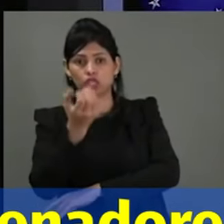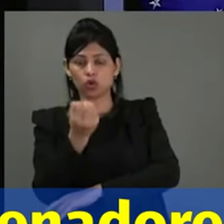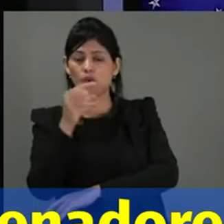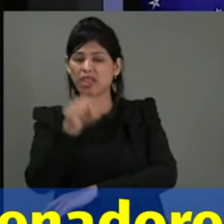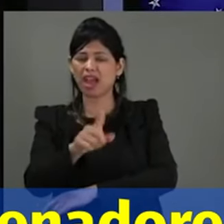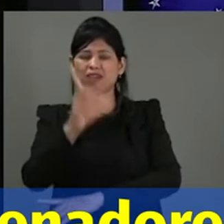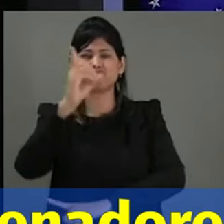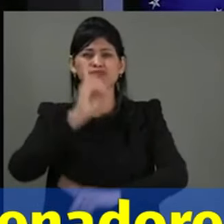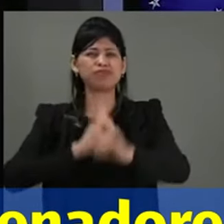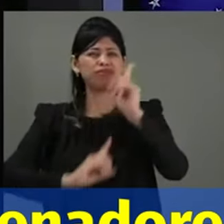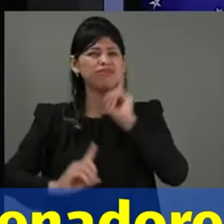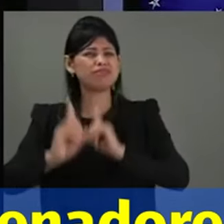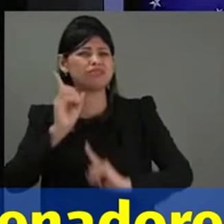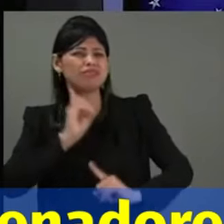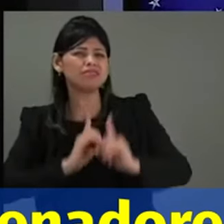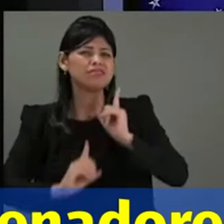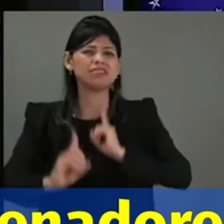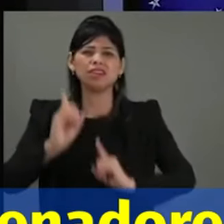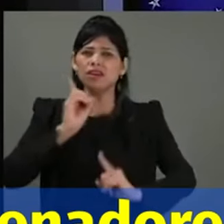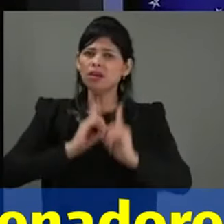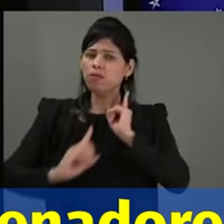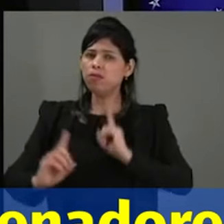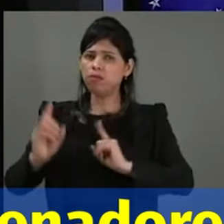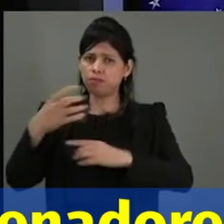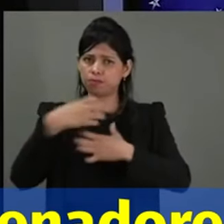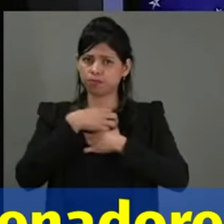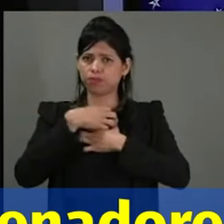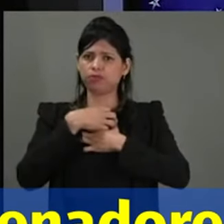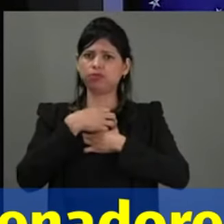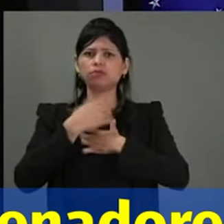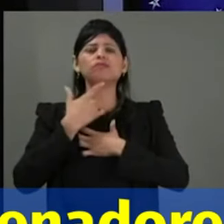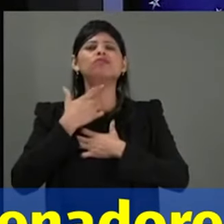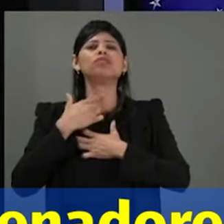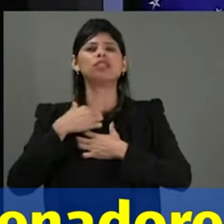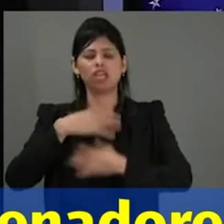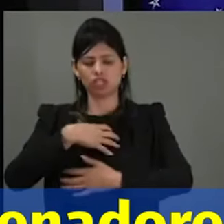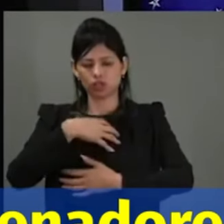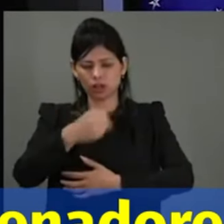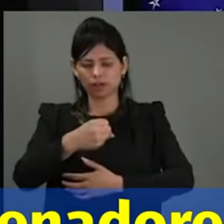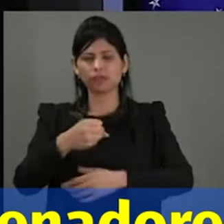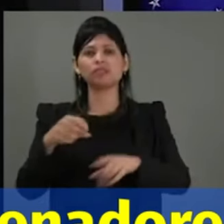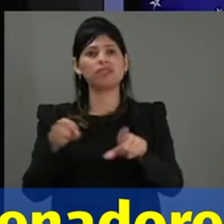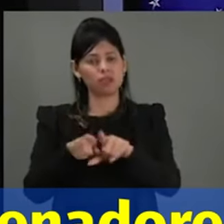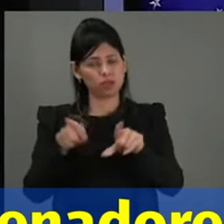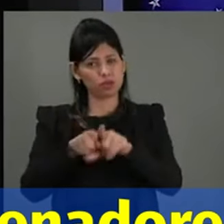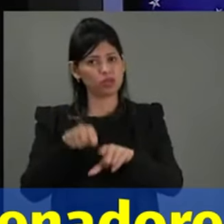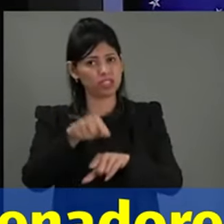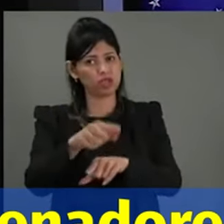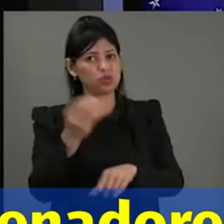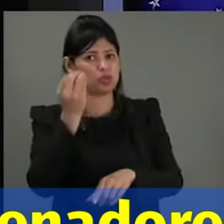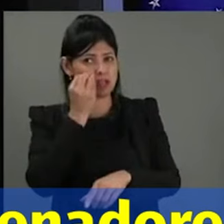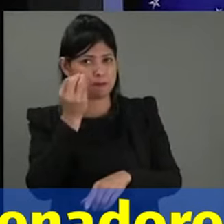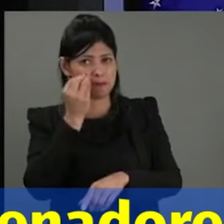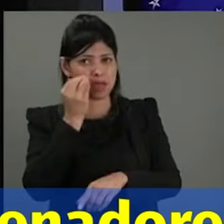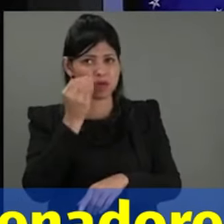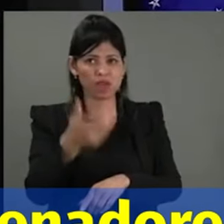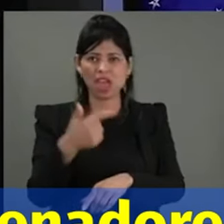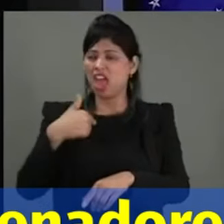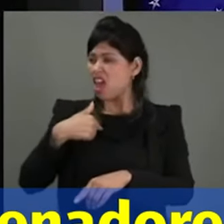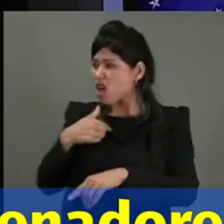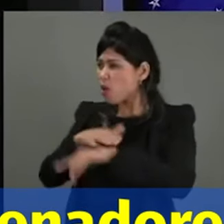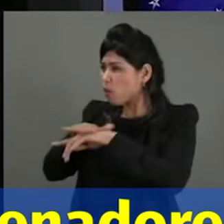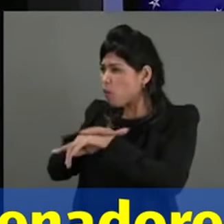com indícios de suicídio lento e gradual. Família está preocupadíssima. Eu falei com a esposa e com o filho.